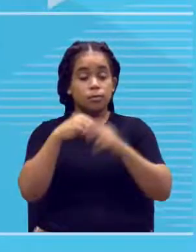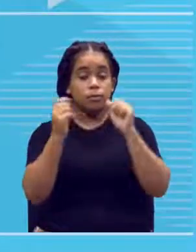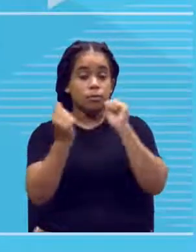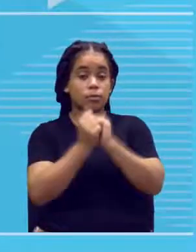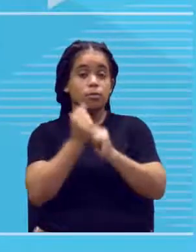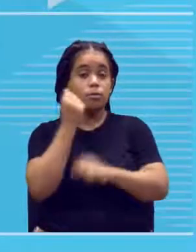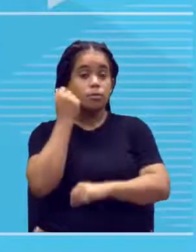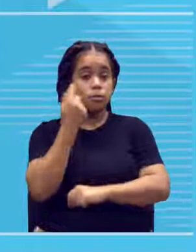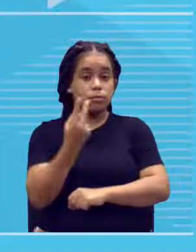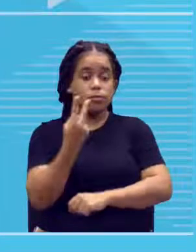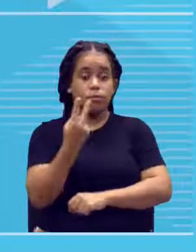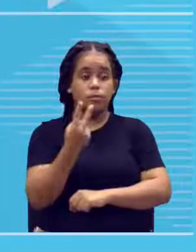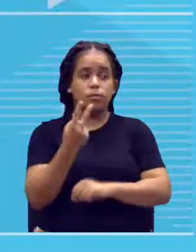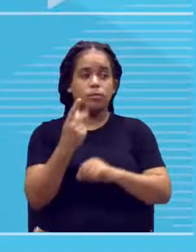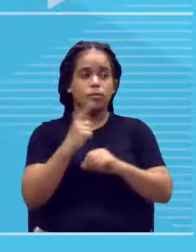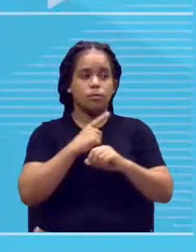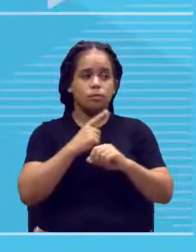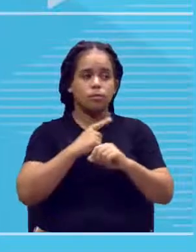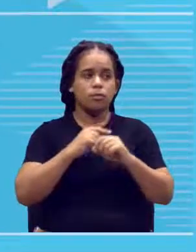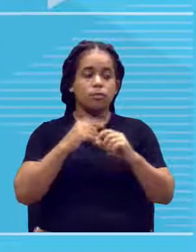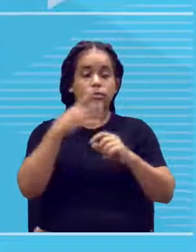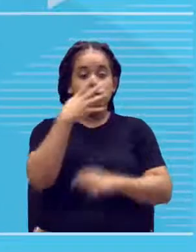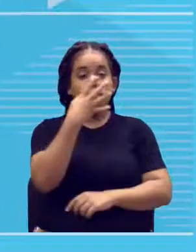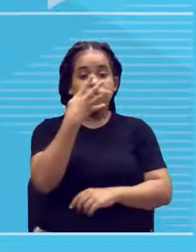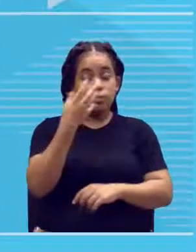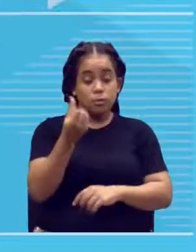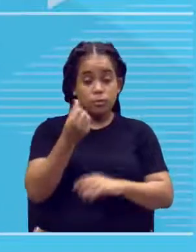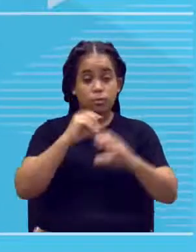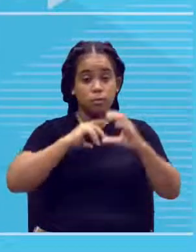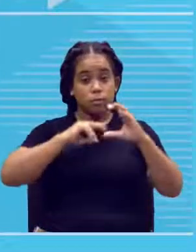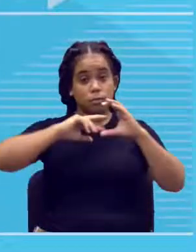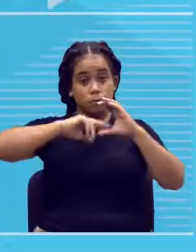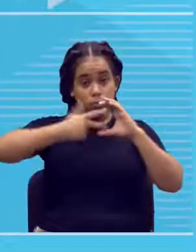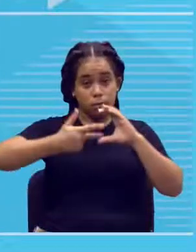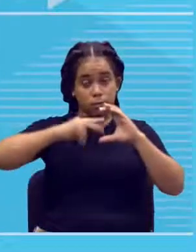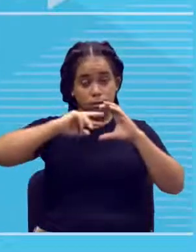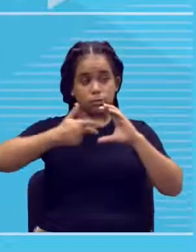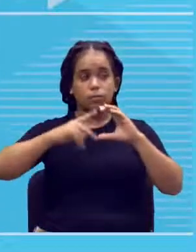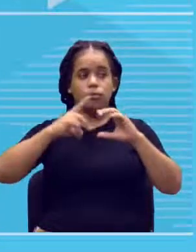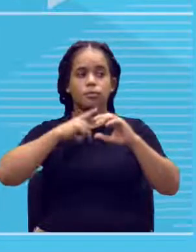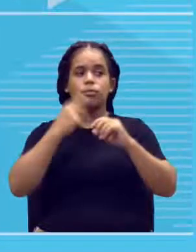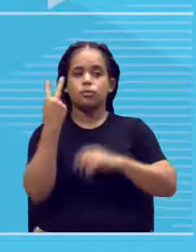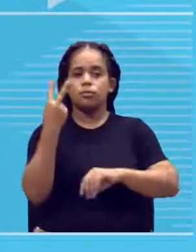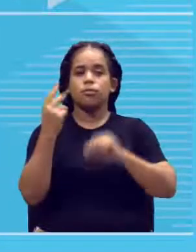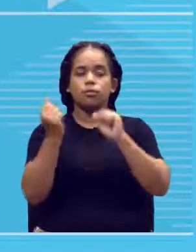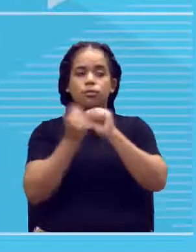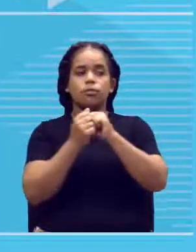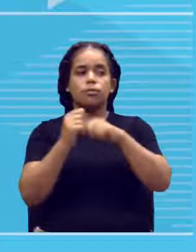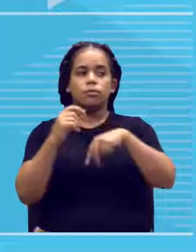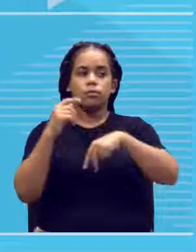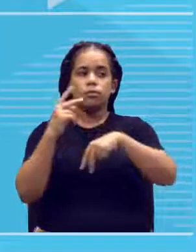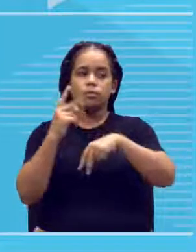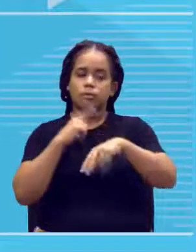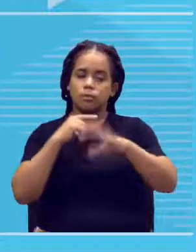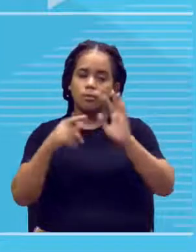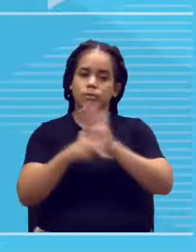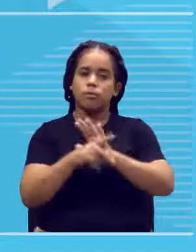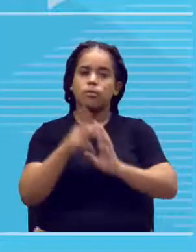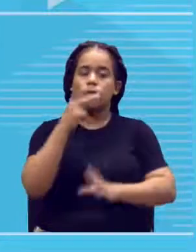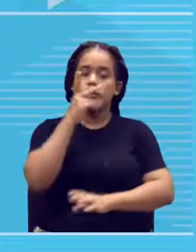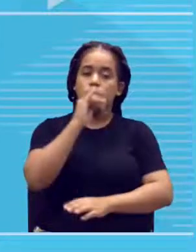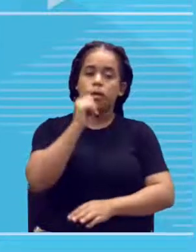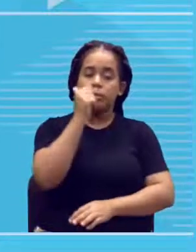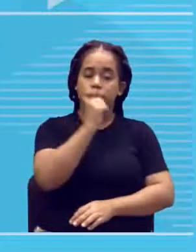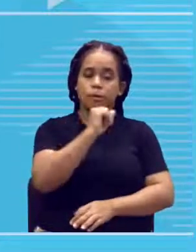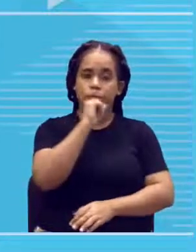Desses quarenta e seis cromossomos, aqui, a gente está organizado em dois conjuntos, professor. Sim, um veio do pai, outro veio da mãe. Então, normalmente,